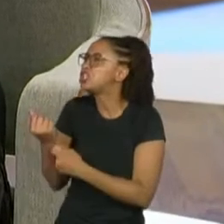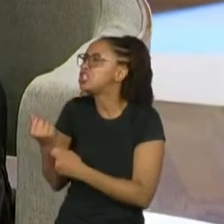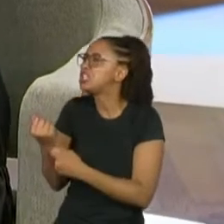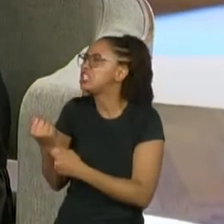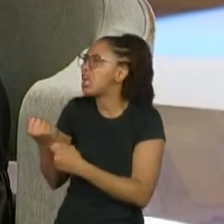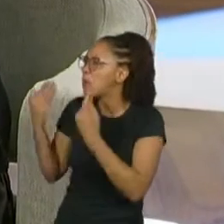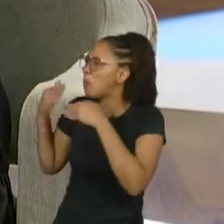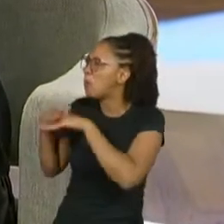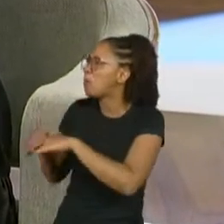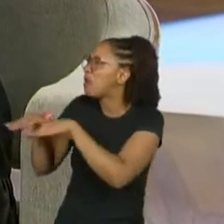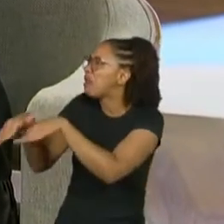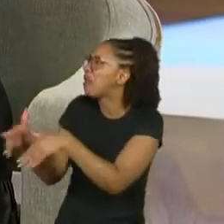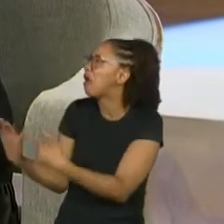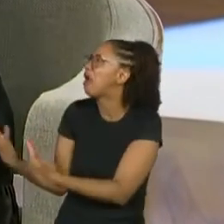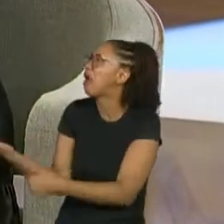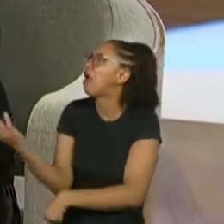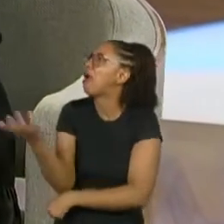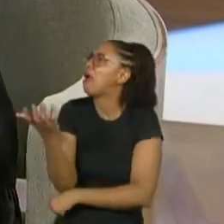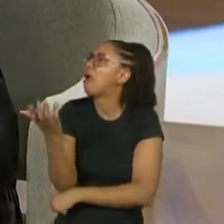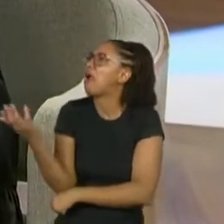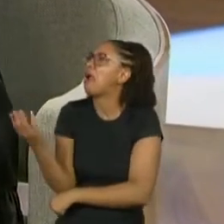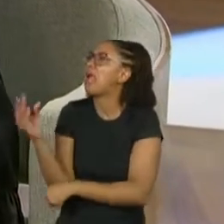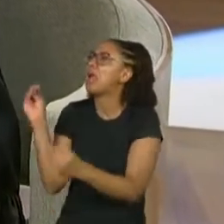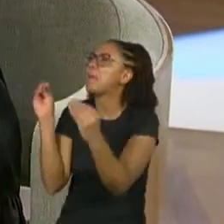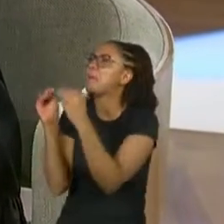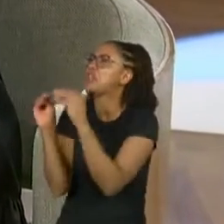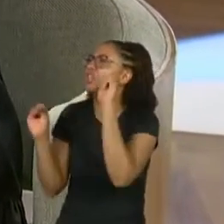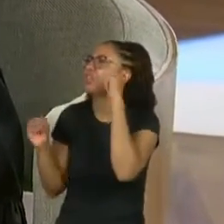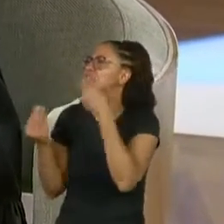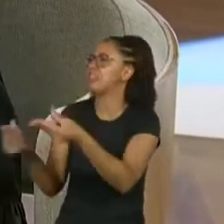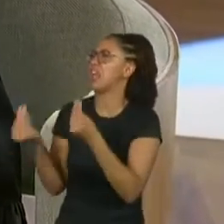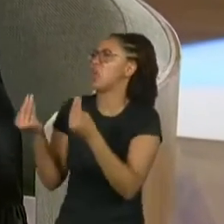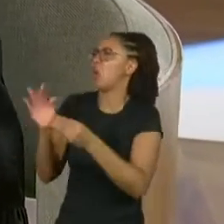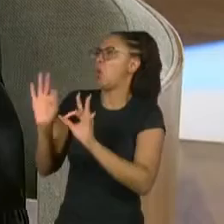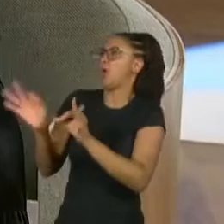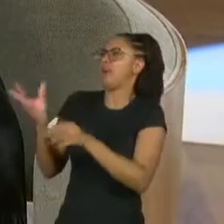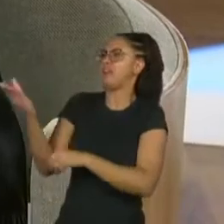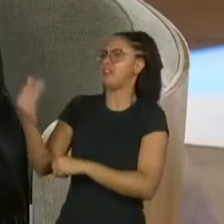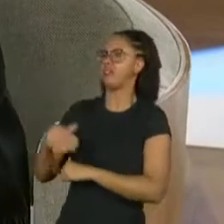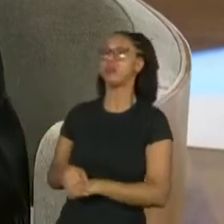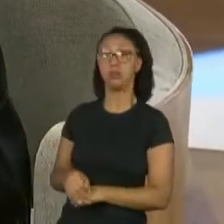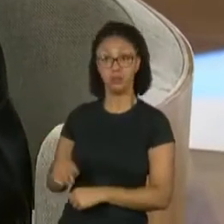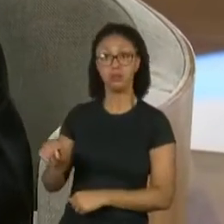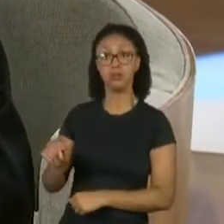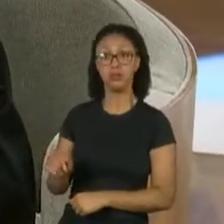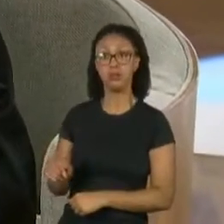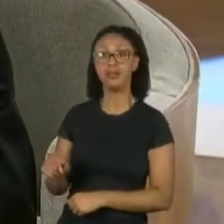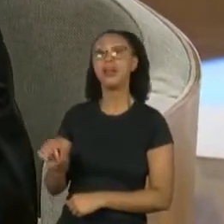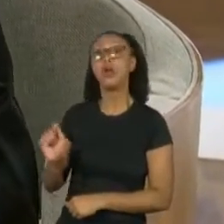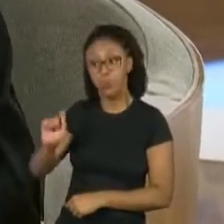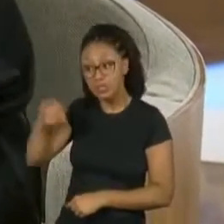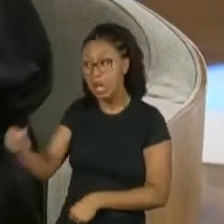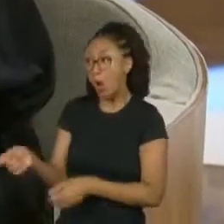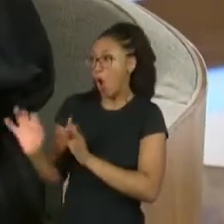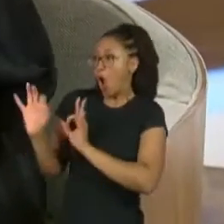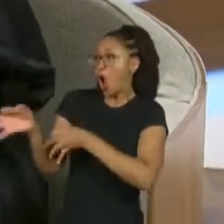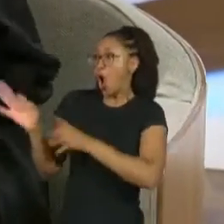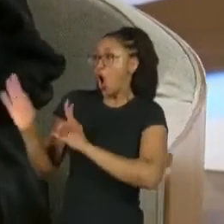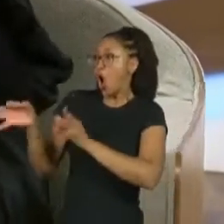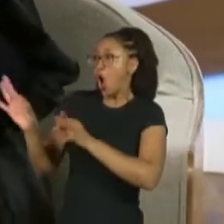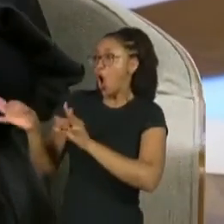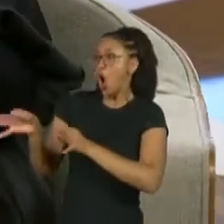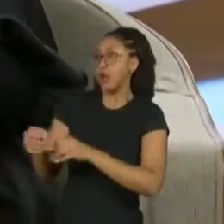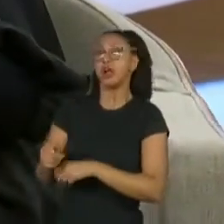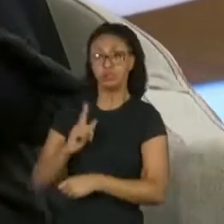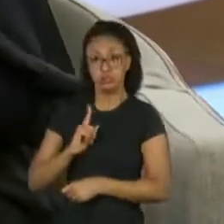essa humilhação de ter que beijar essa negra horrorosa. A palavra horrorosa. O